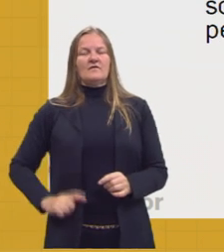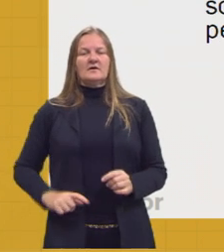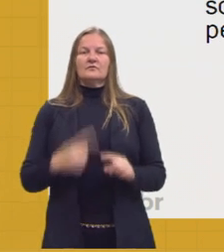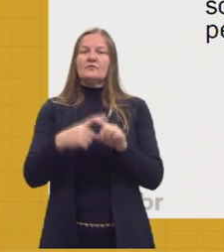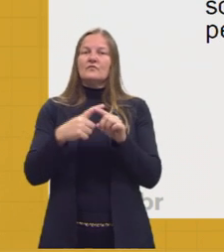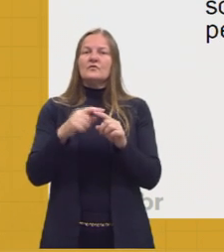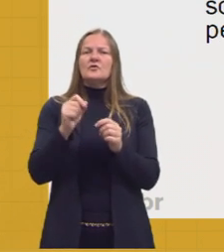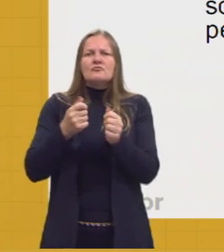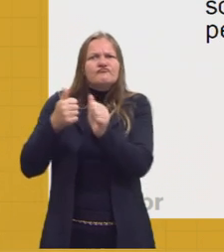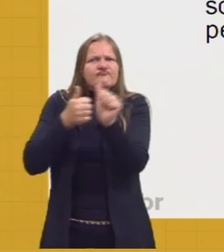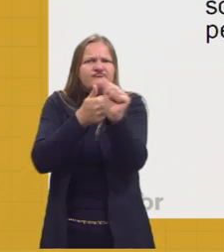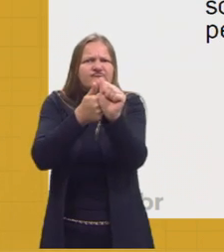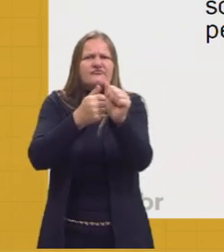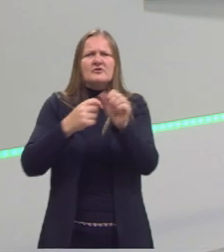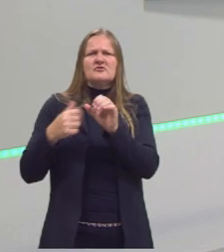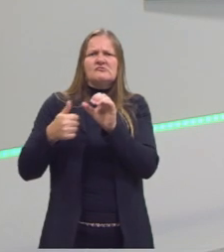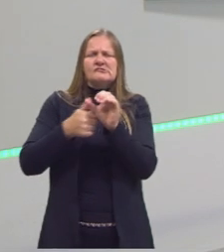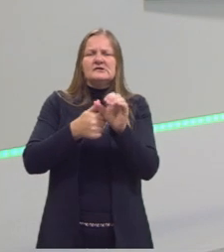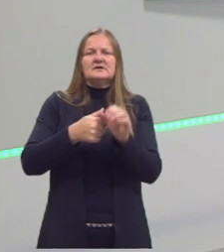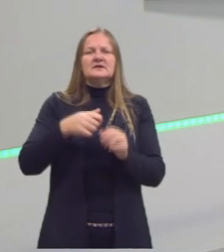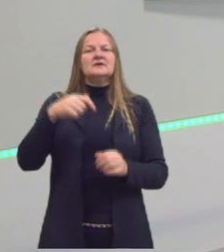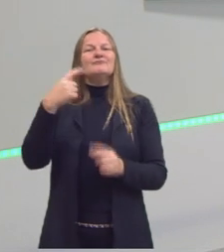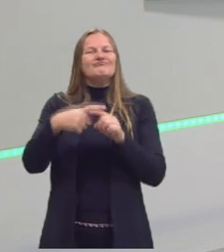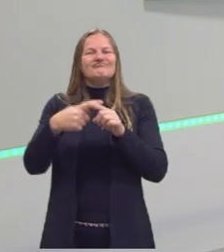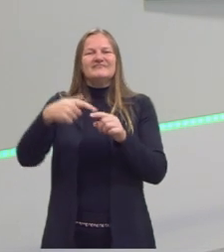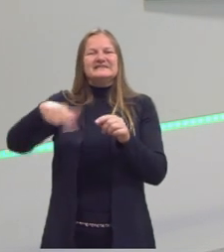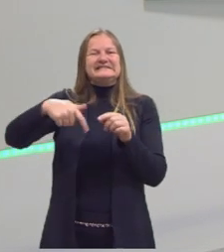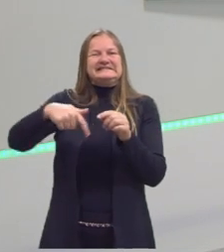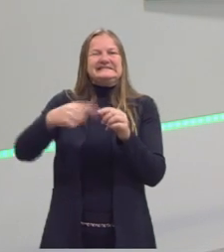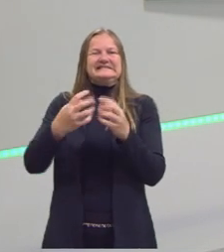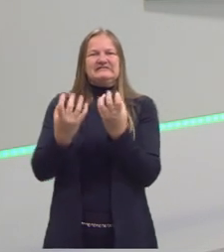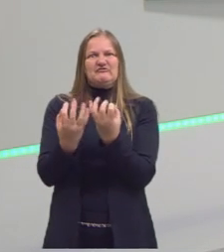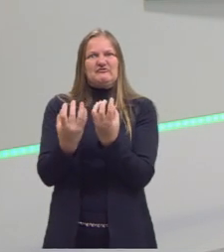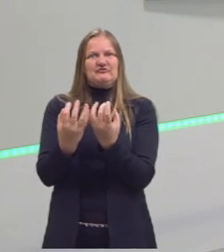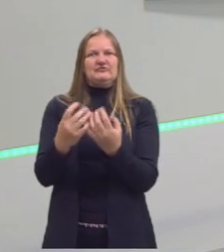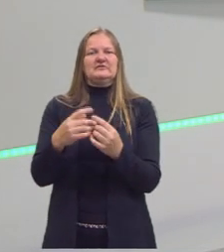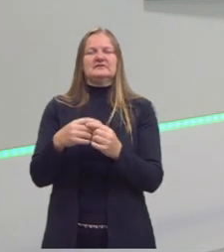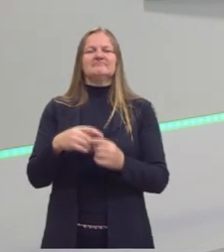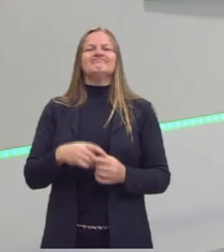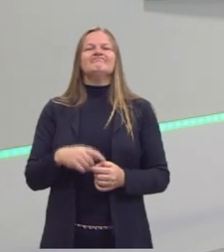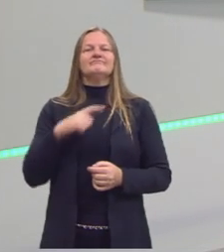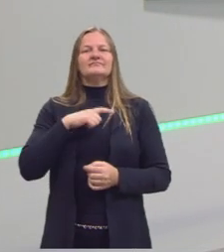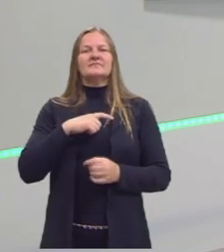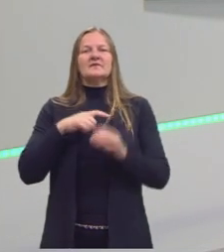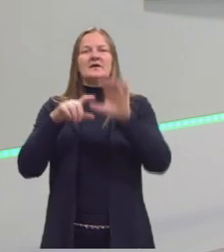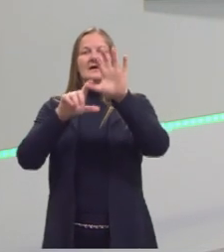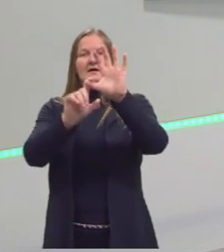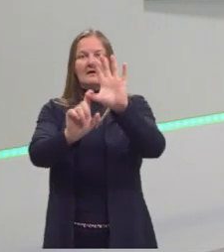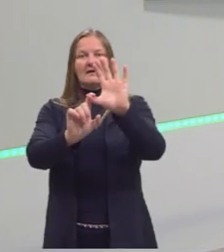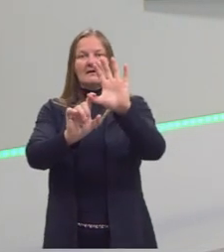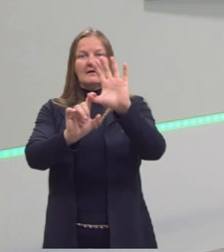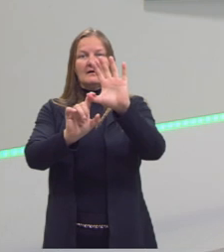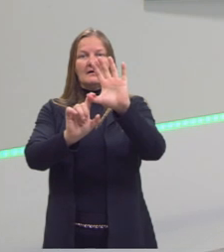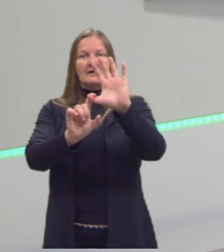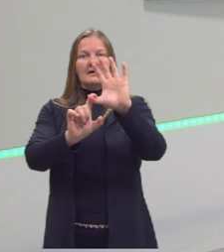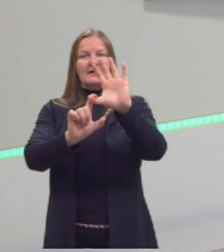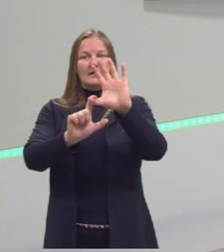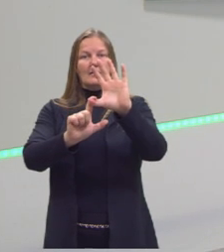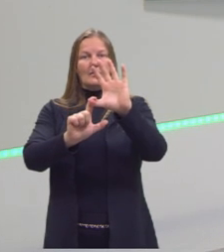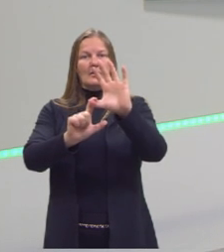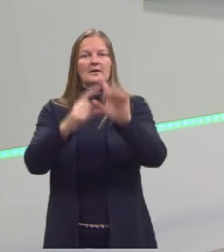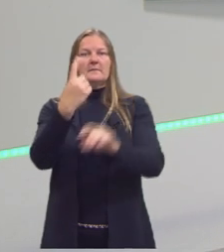foi perseguido pela inquisição e condenado ao degredo em Angola no ano de 1694.